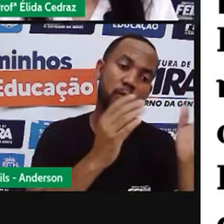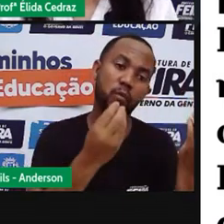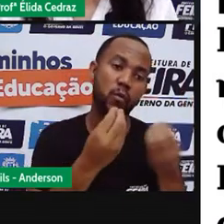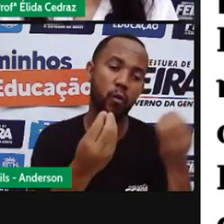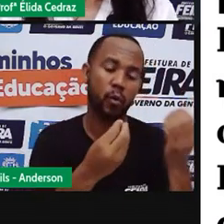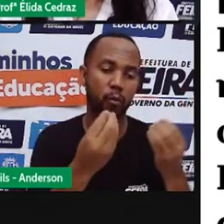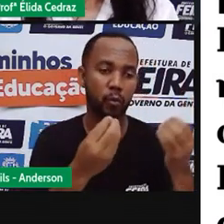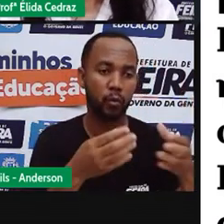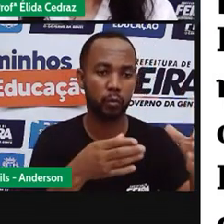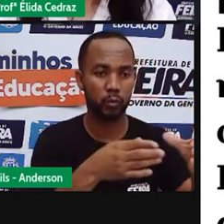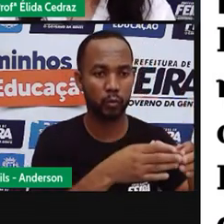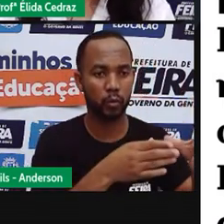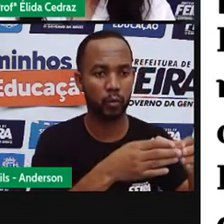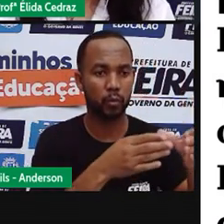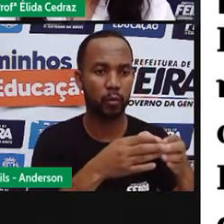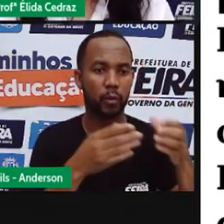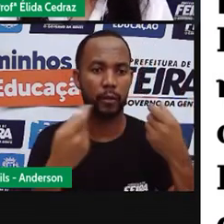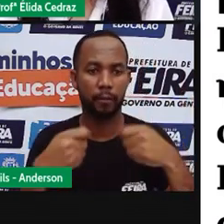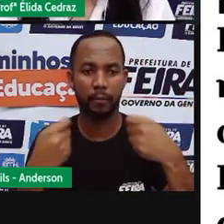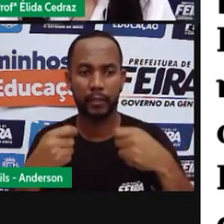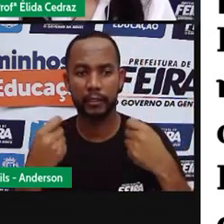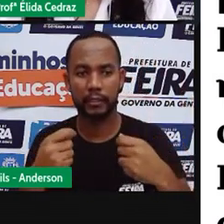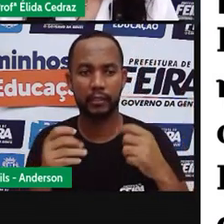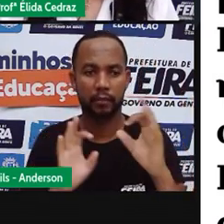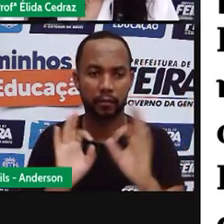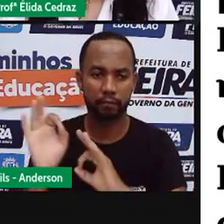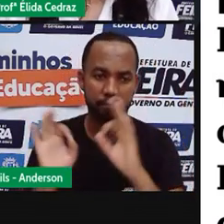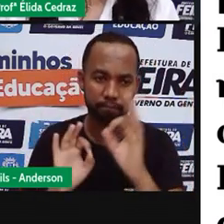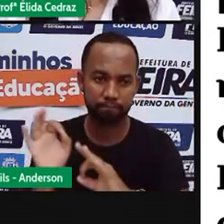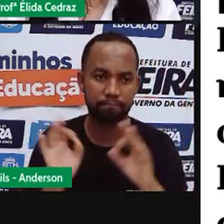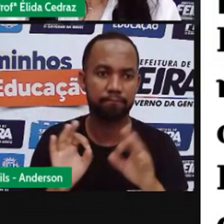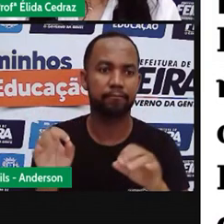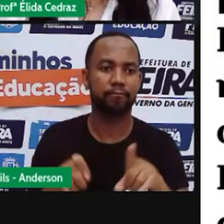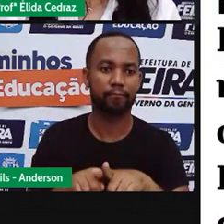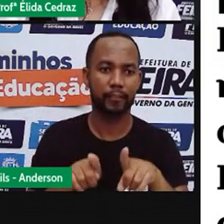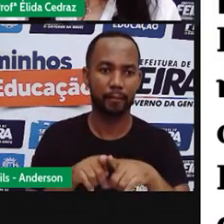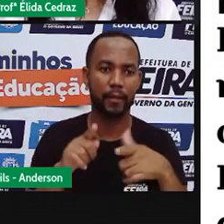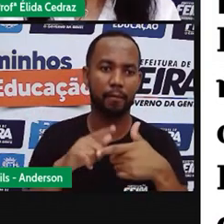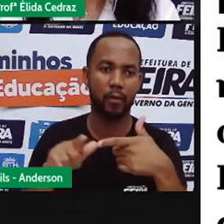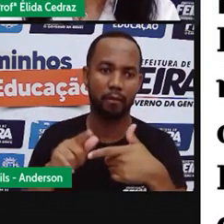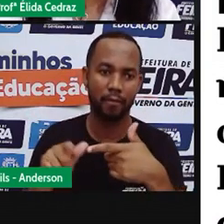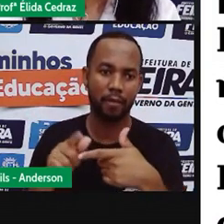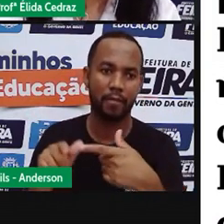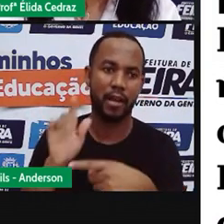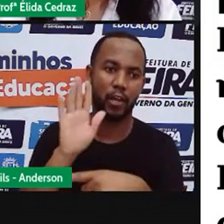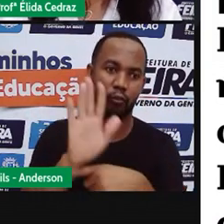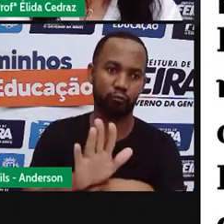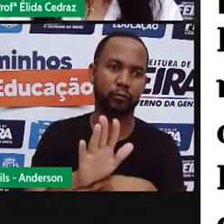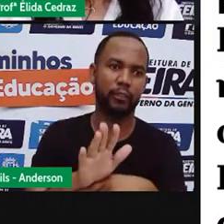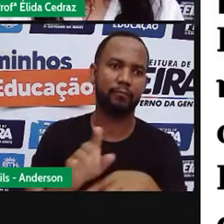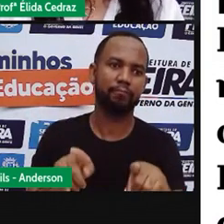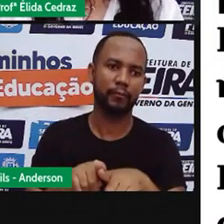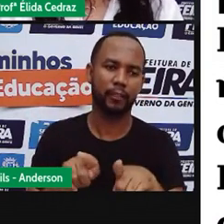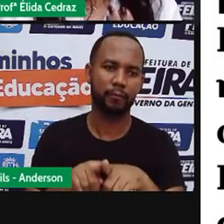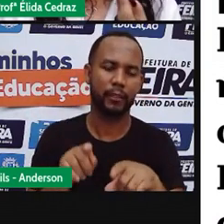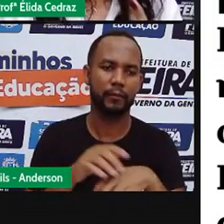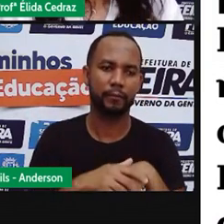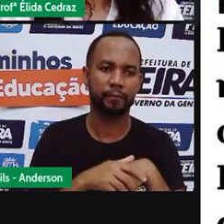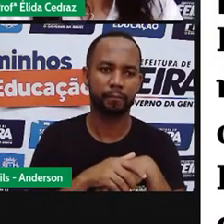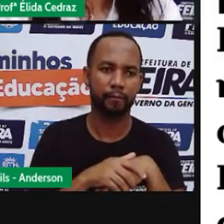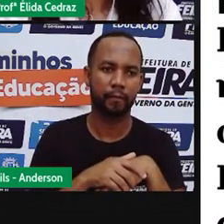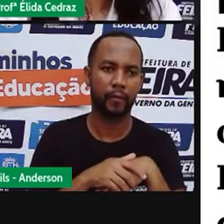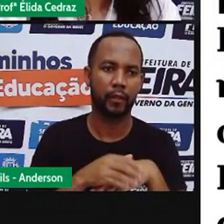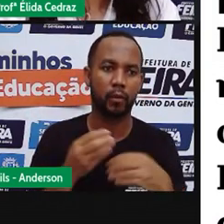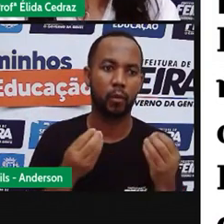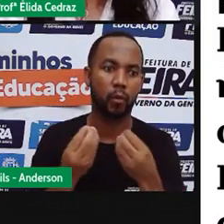as personagens precisam solucionar aquele problema. E o desfecho. O desfecho,